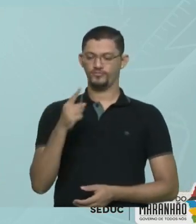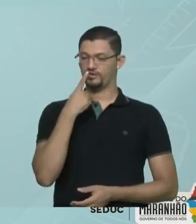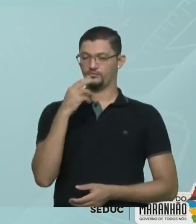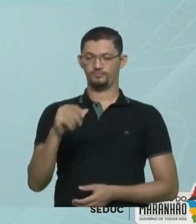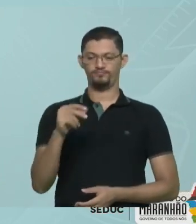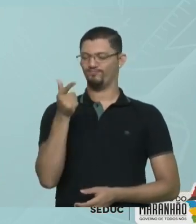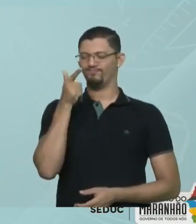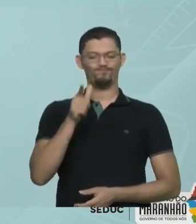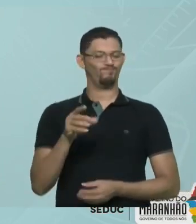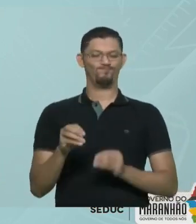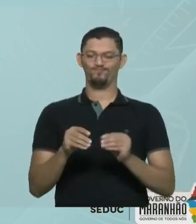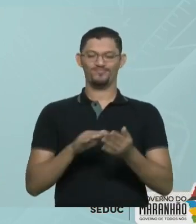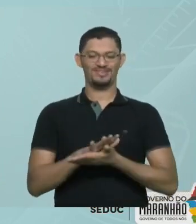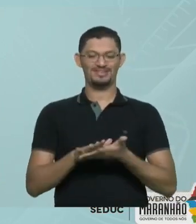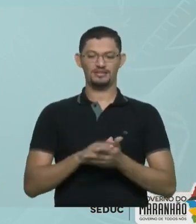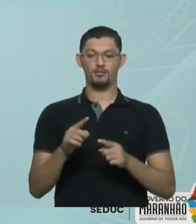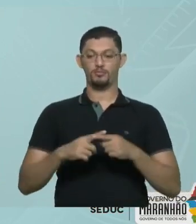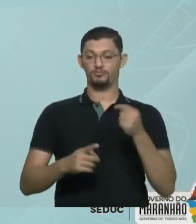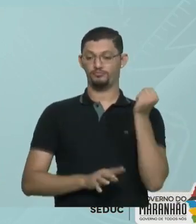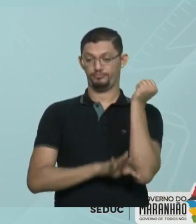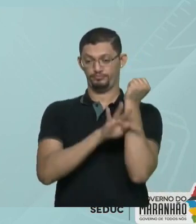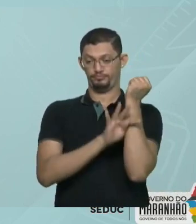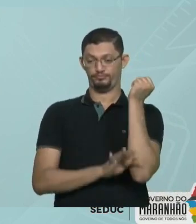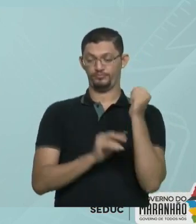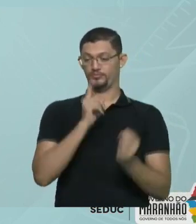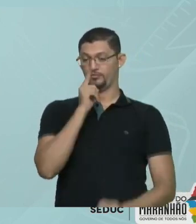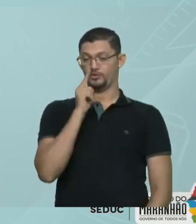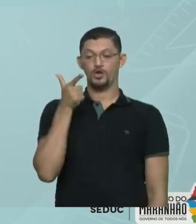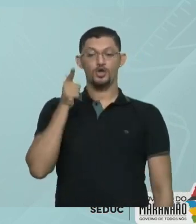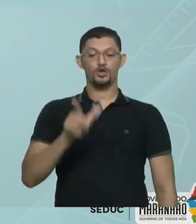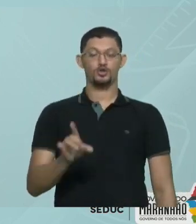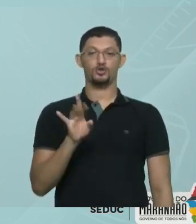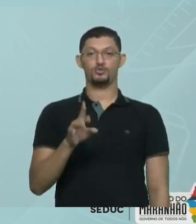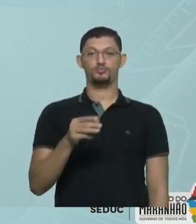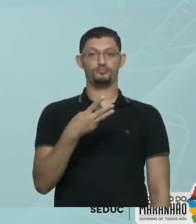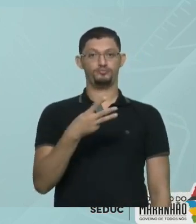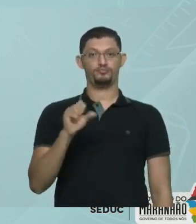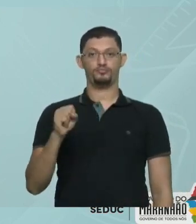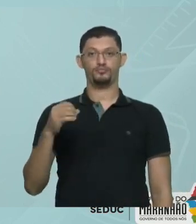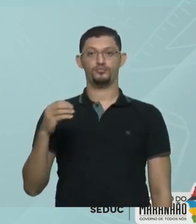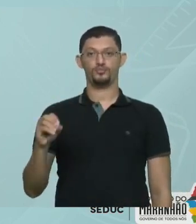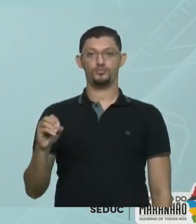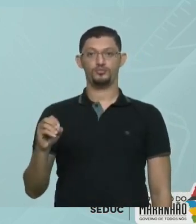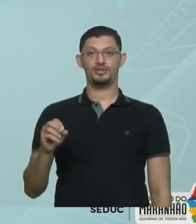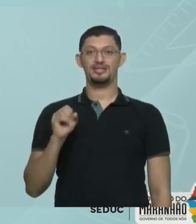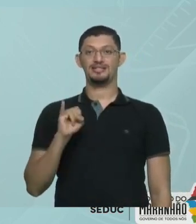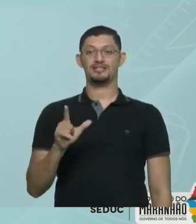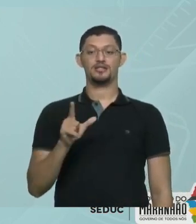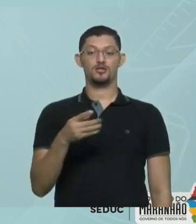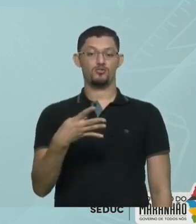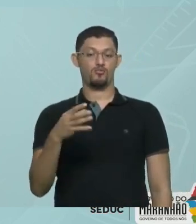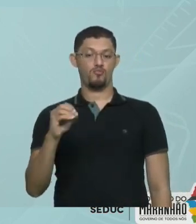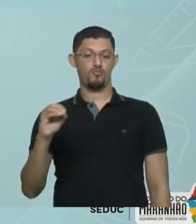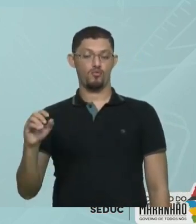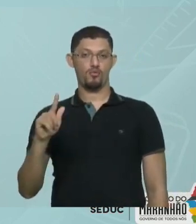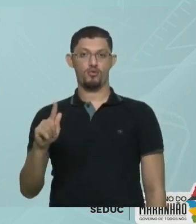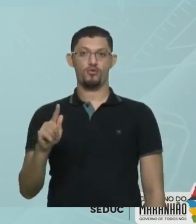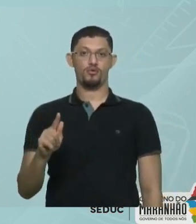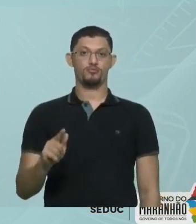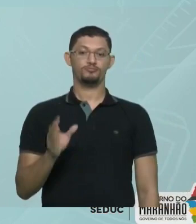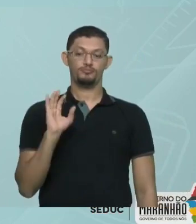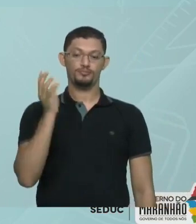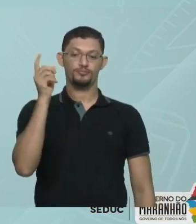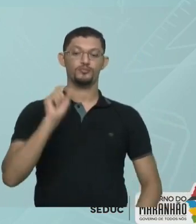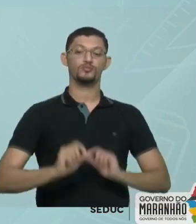Porque naquela temperatura Com aquela massa De água Eu só consigo Dissolver 380 Então se eu coloquei 400 Vai